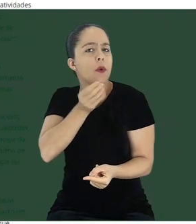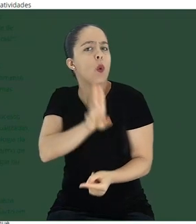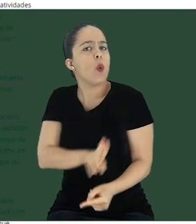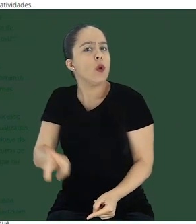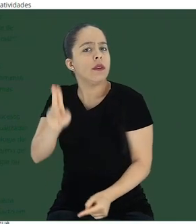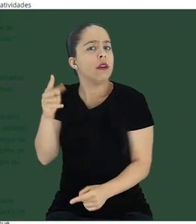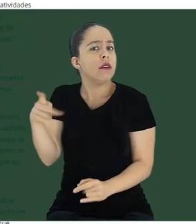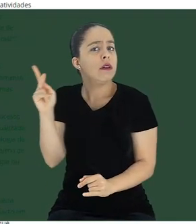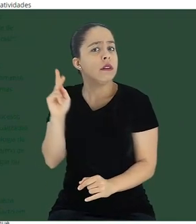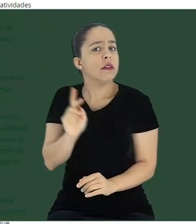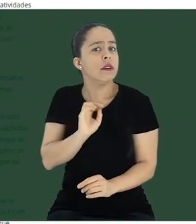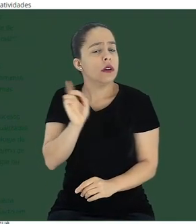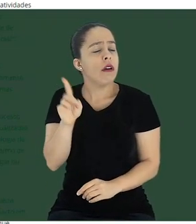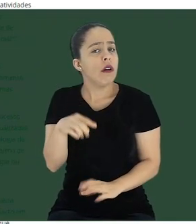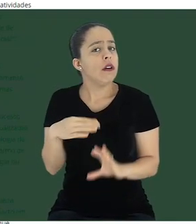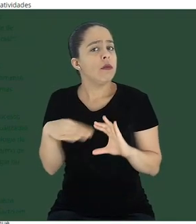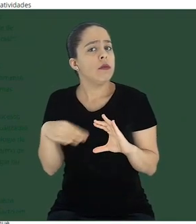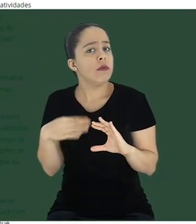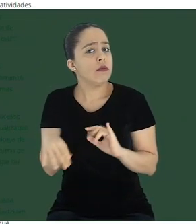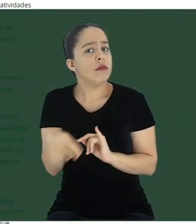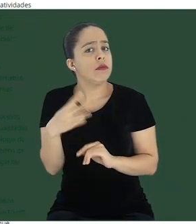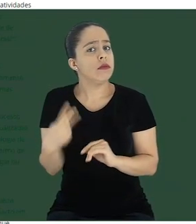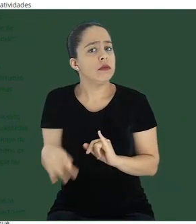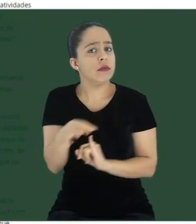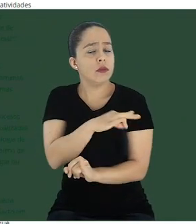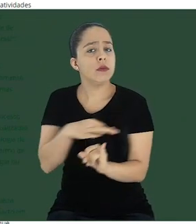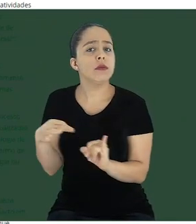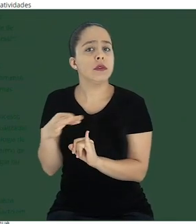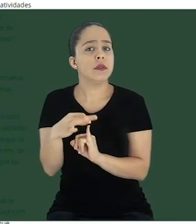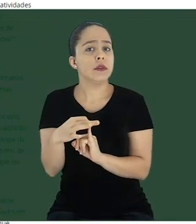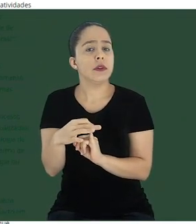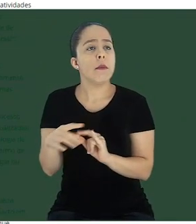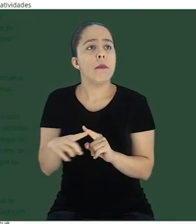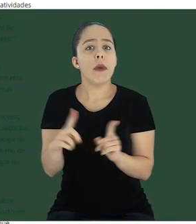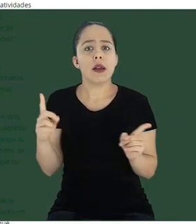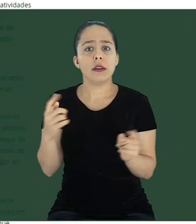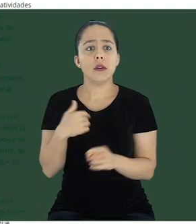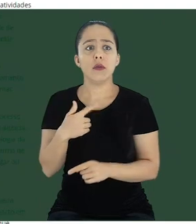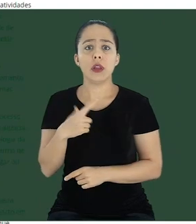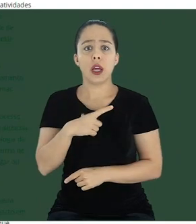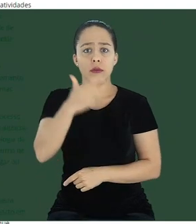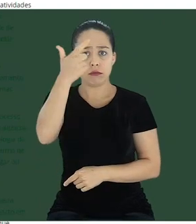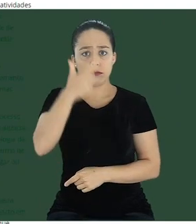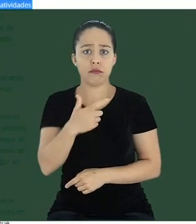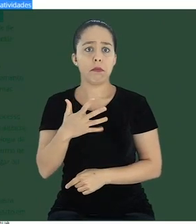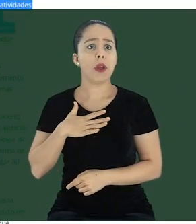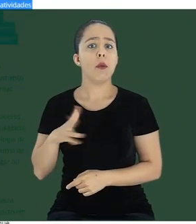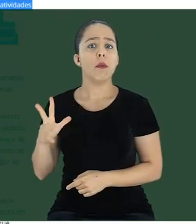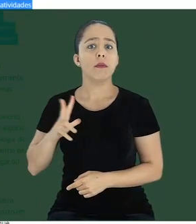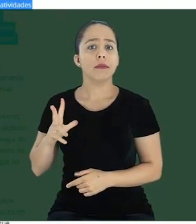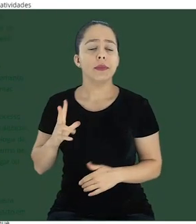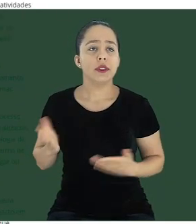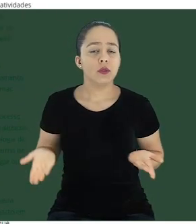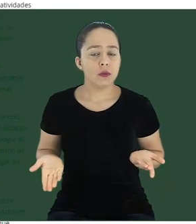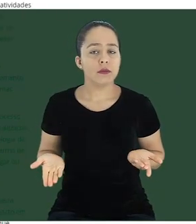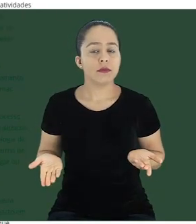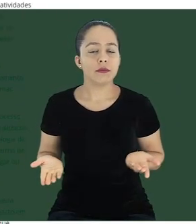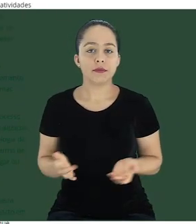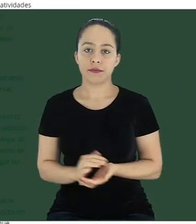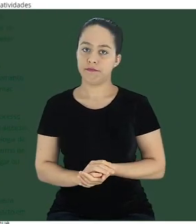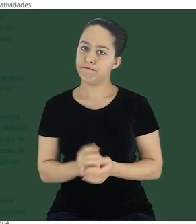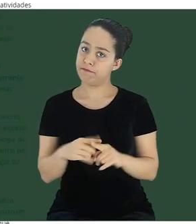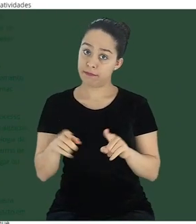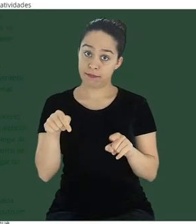quando você pode ter uma conta pessoal? Bom, com o meio desse